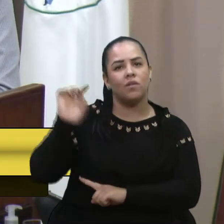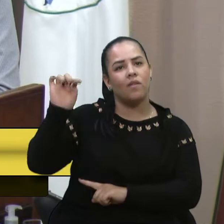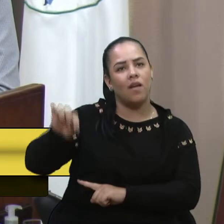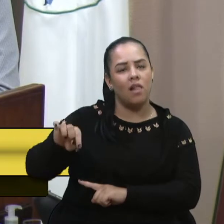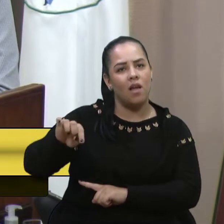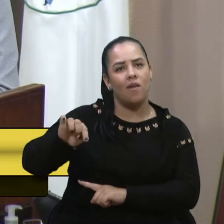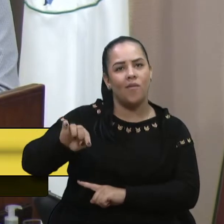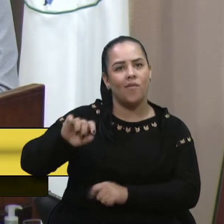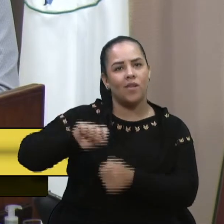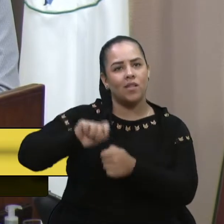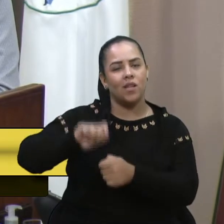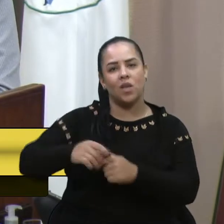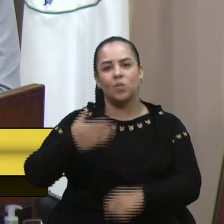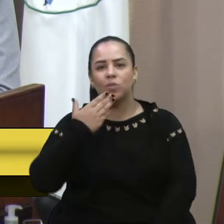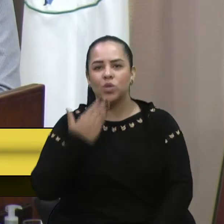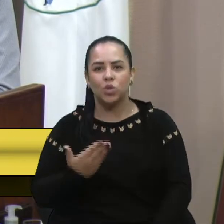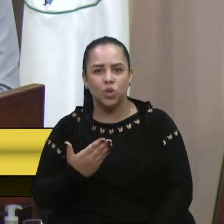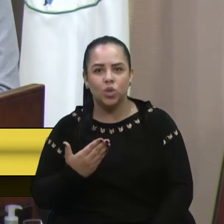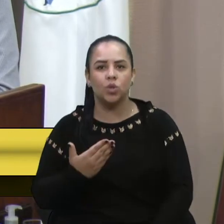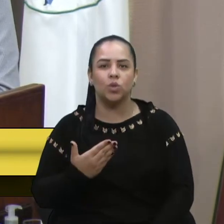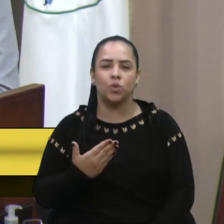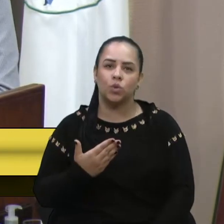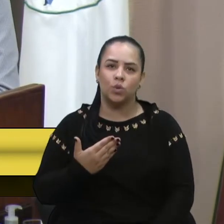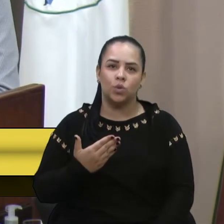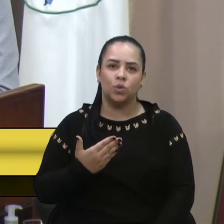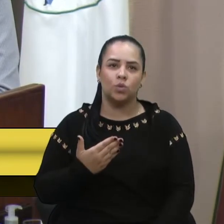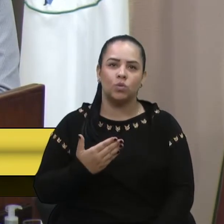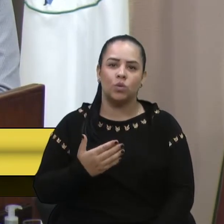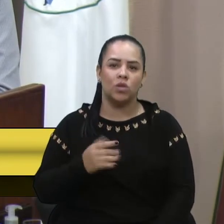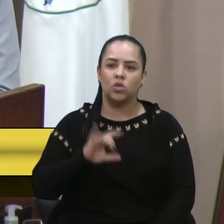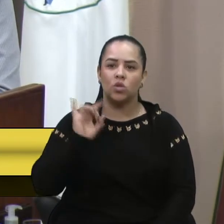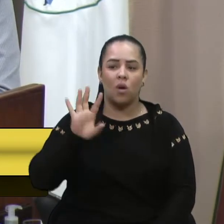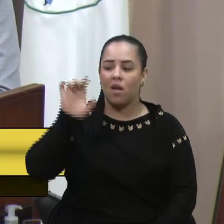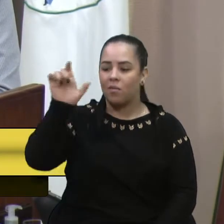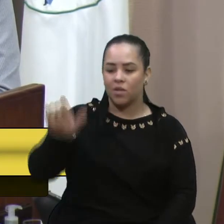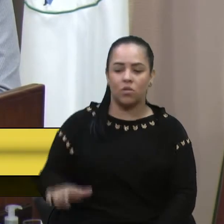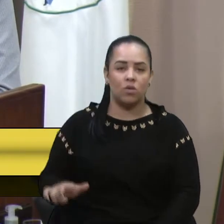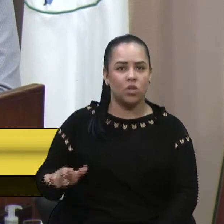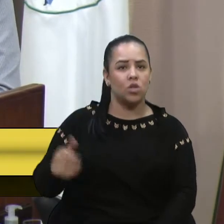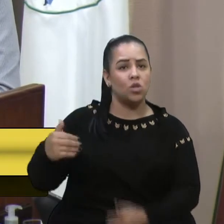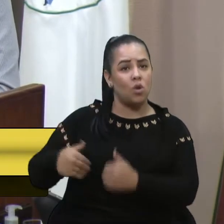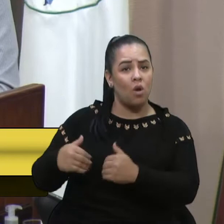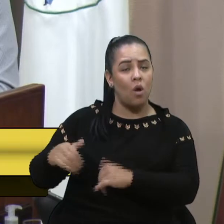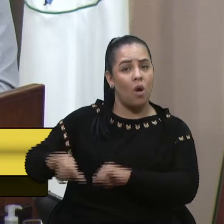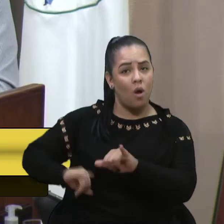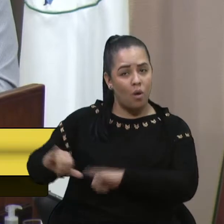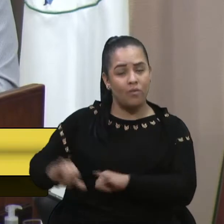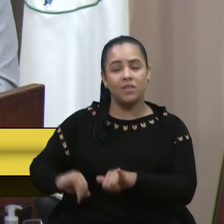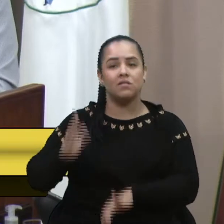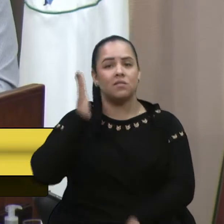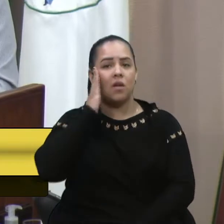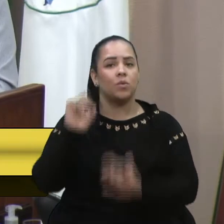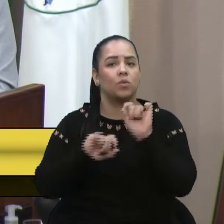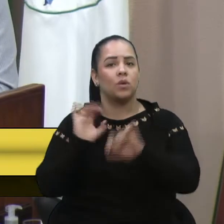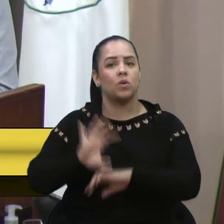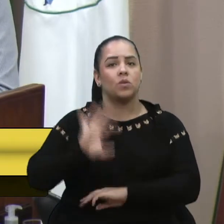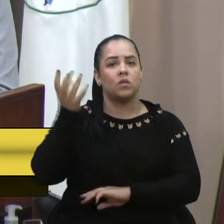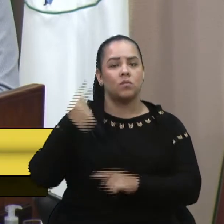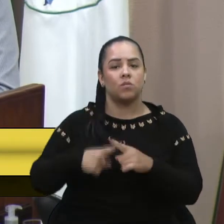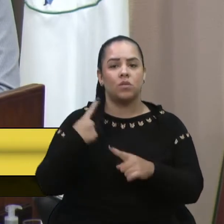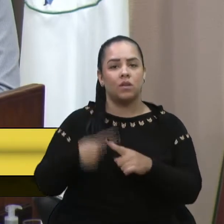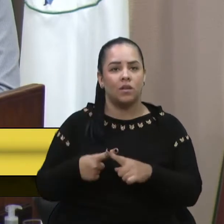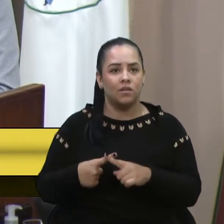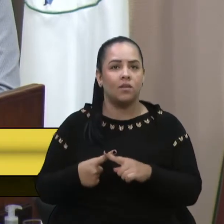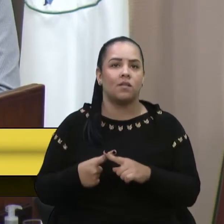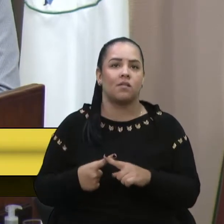para fazer, sabe o pedido, é uma pessoa que sofre, sabe o que está passando. porque, às vezes, está lá terraplanagem pronta,